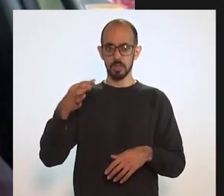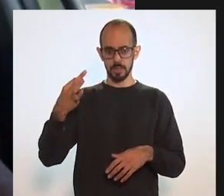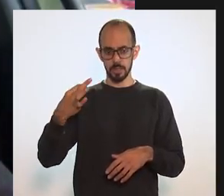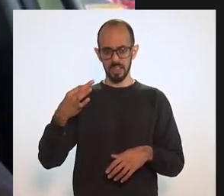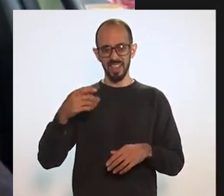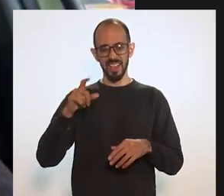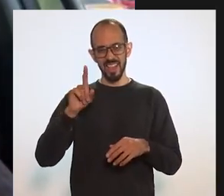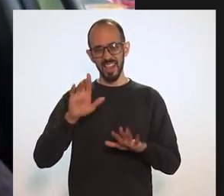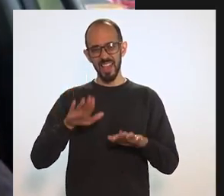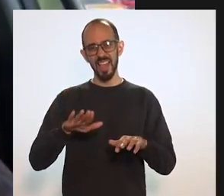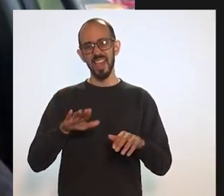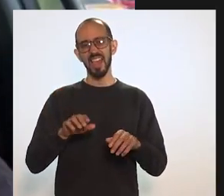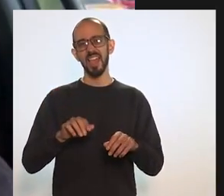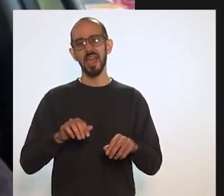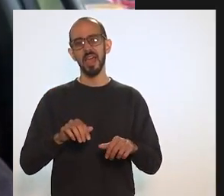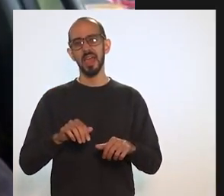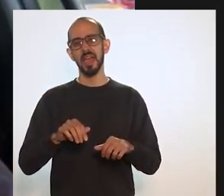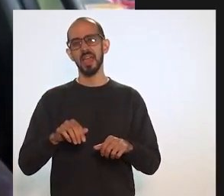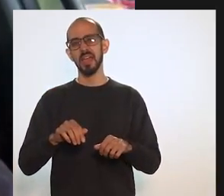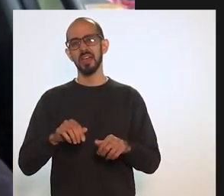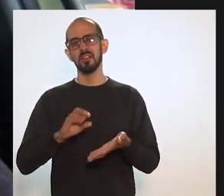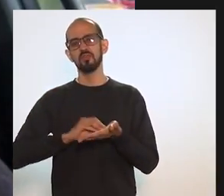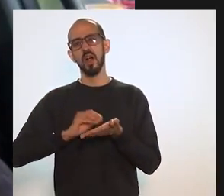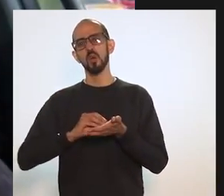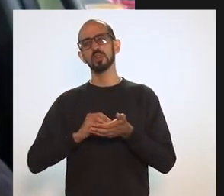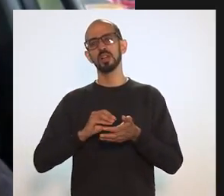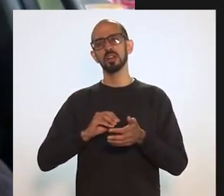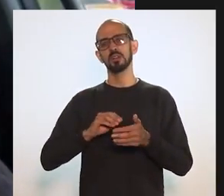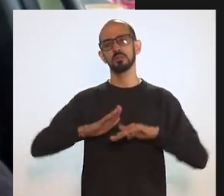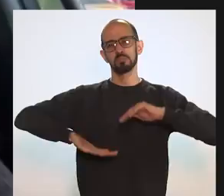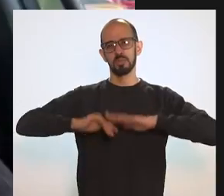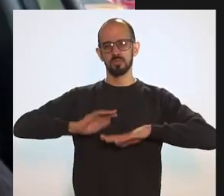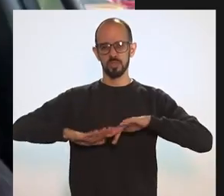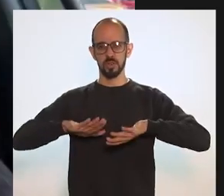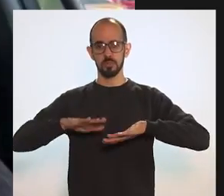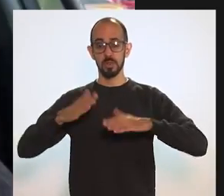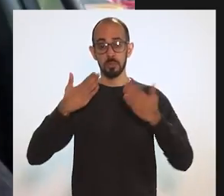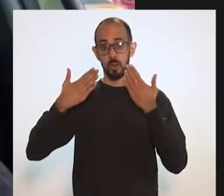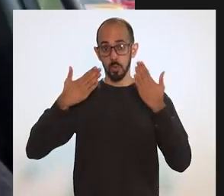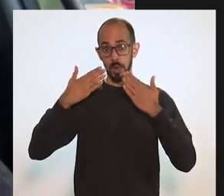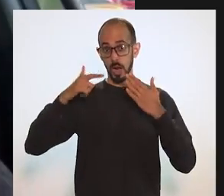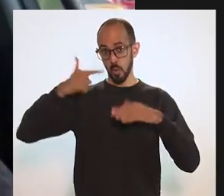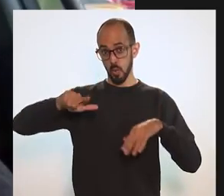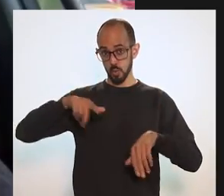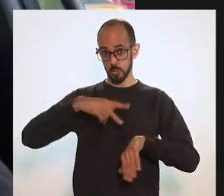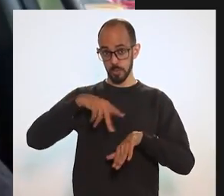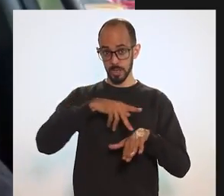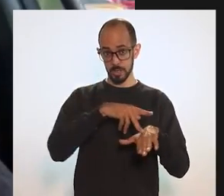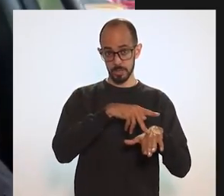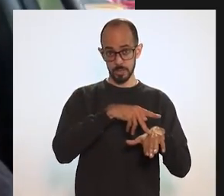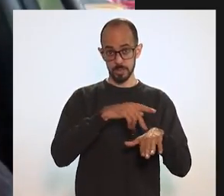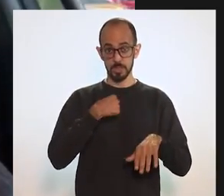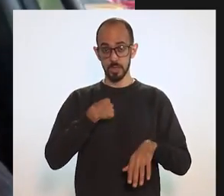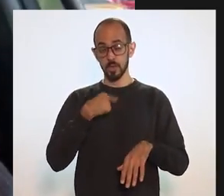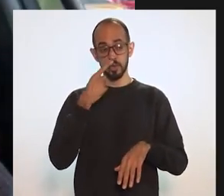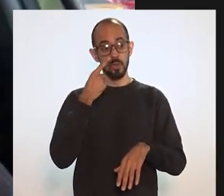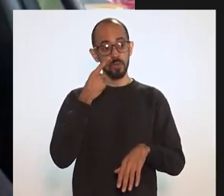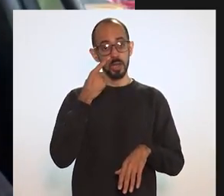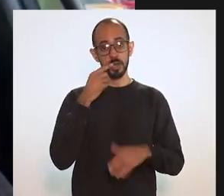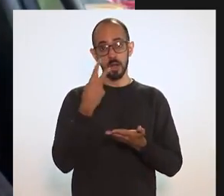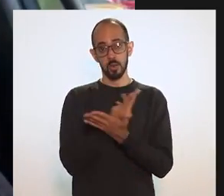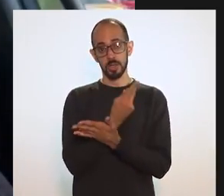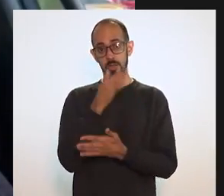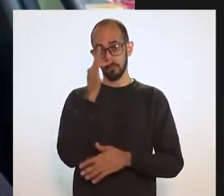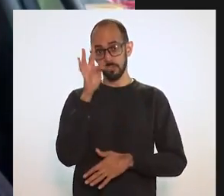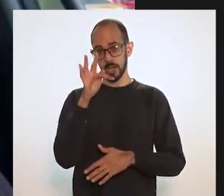Enfim, é muito menos técnico do que a política essa questão. Só para comparar com outros países, tenho acompanhado bastante